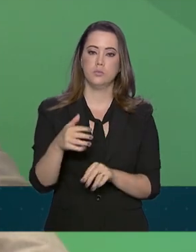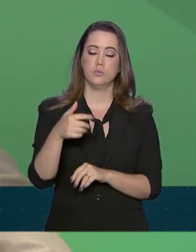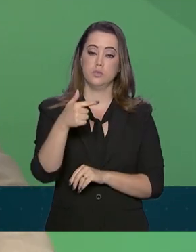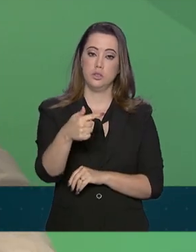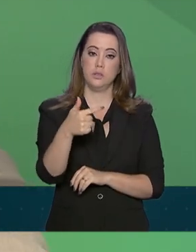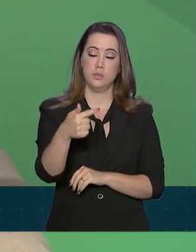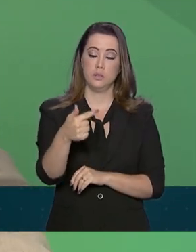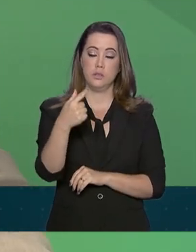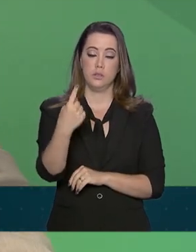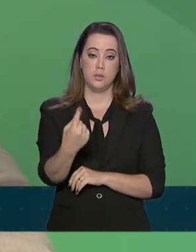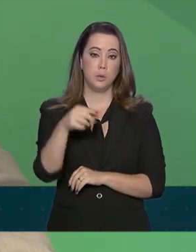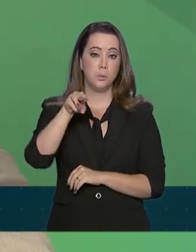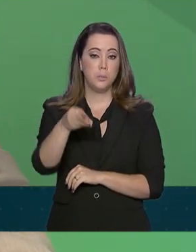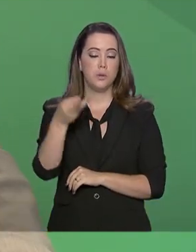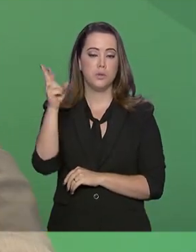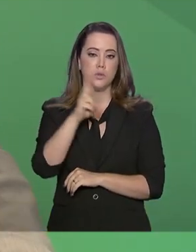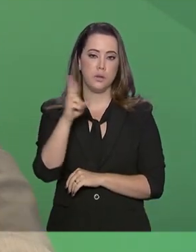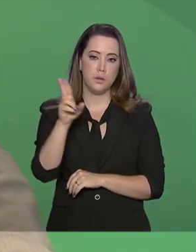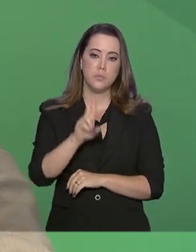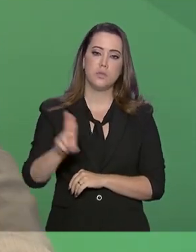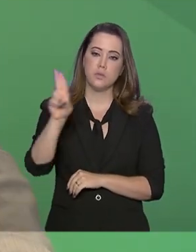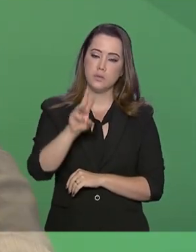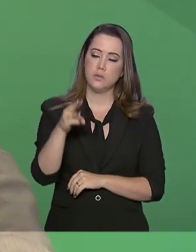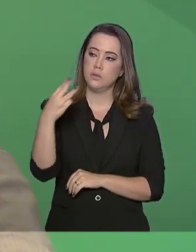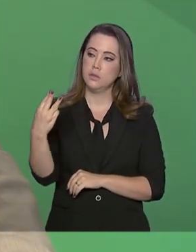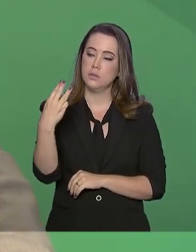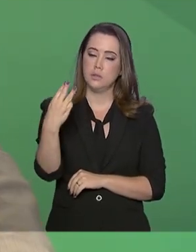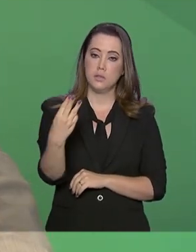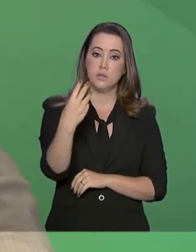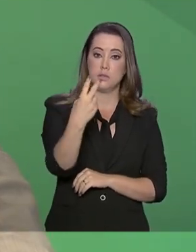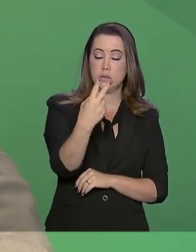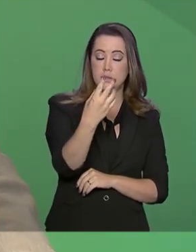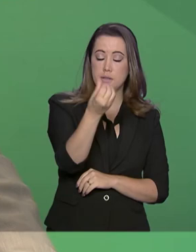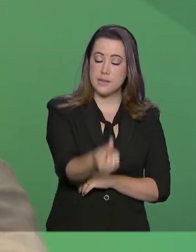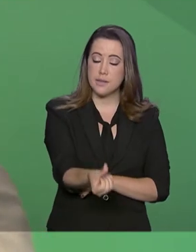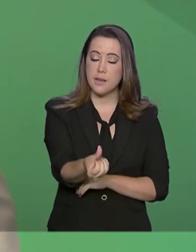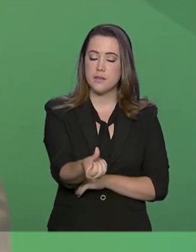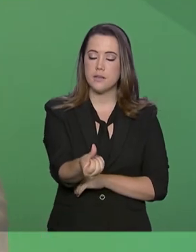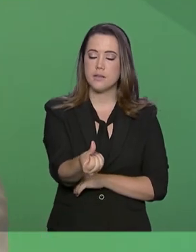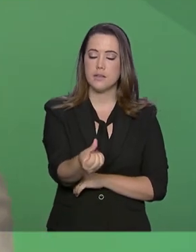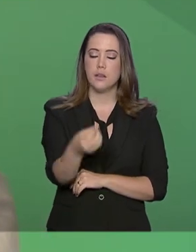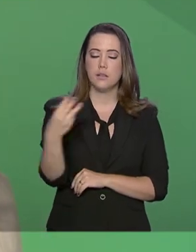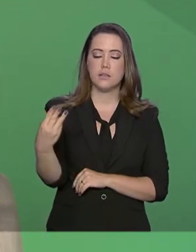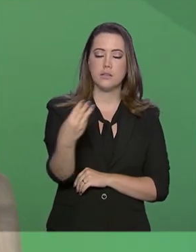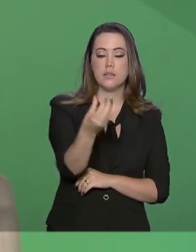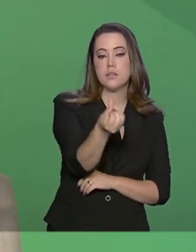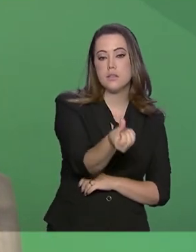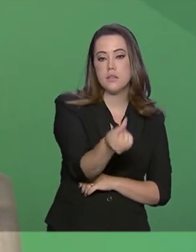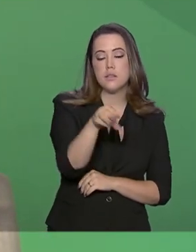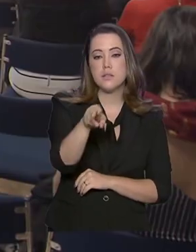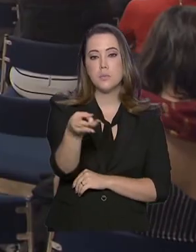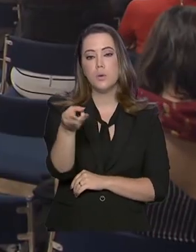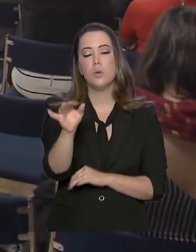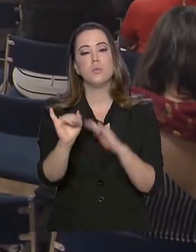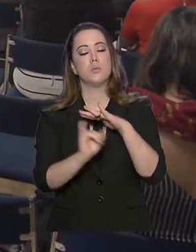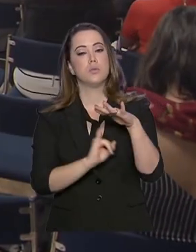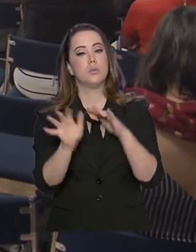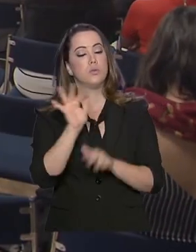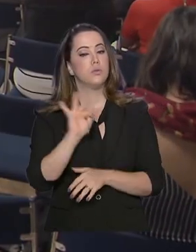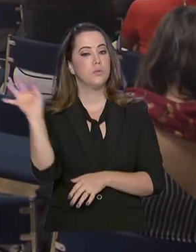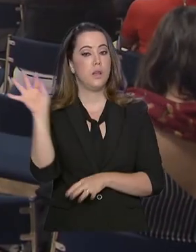milhões de reais para as universidades. E 336 milhões de reais para os institutos federais. O